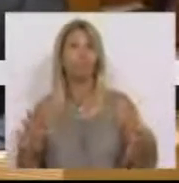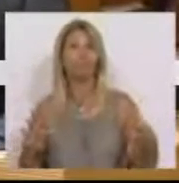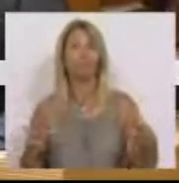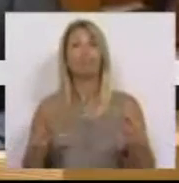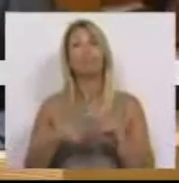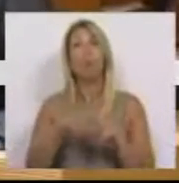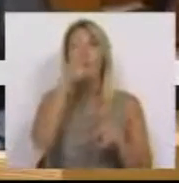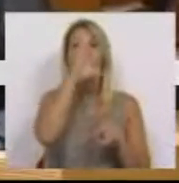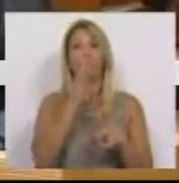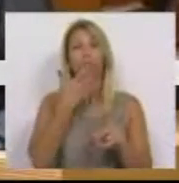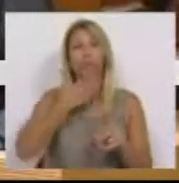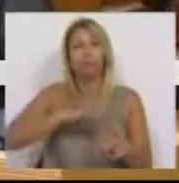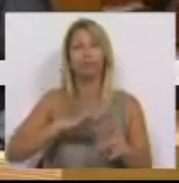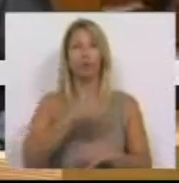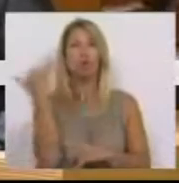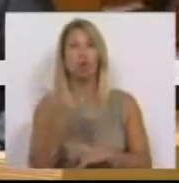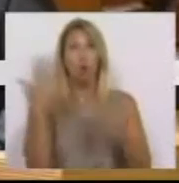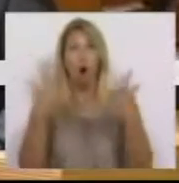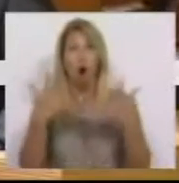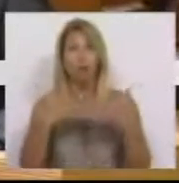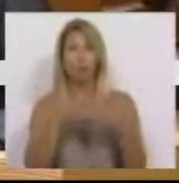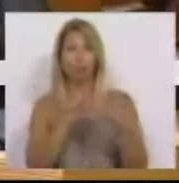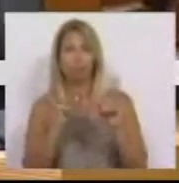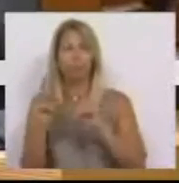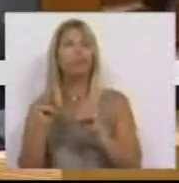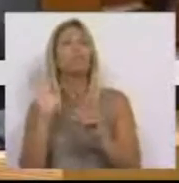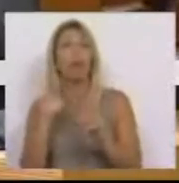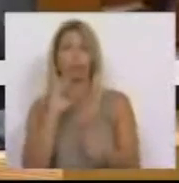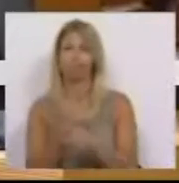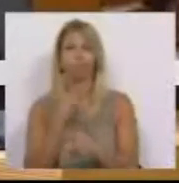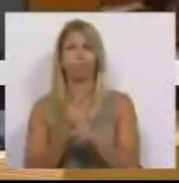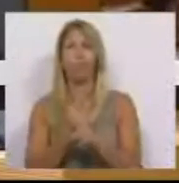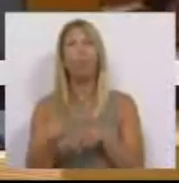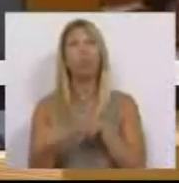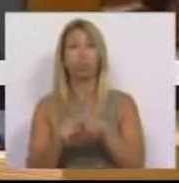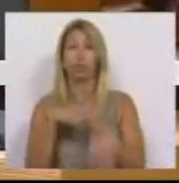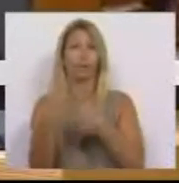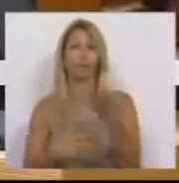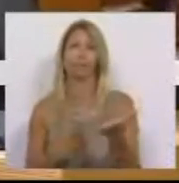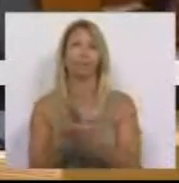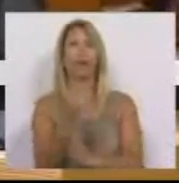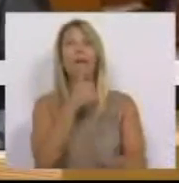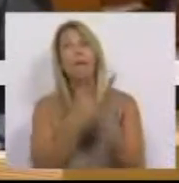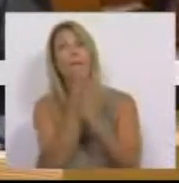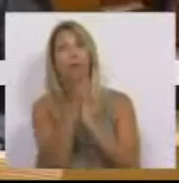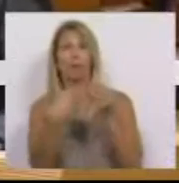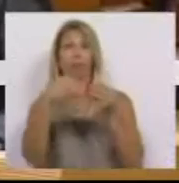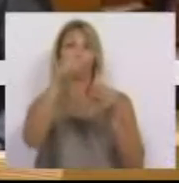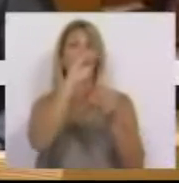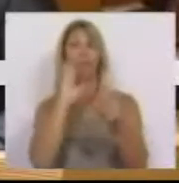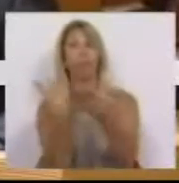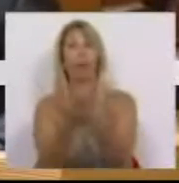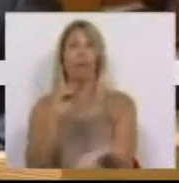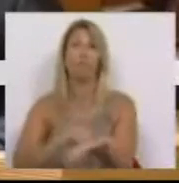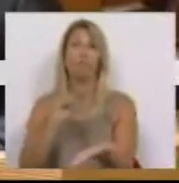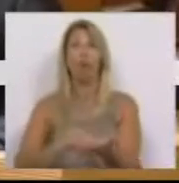2º Orçamento Retificativo para dar continuidade à mesma política com medidas adicionais de empobrecimento do país e dos portugueses,